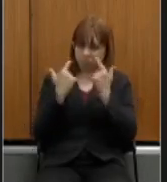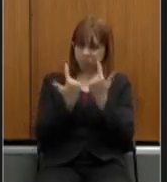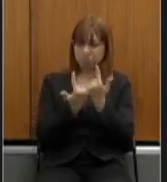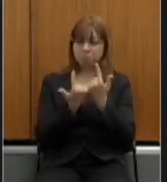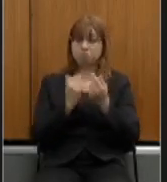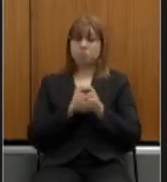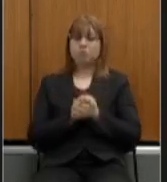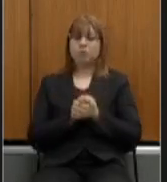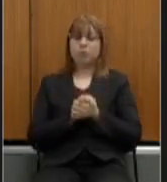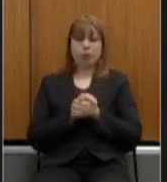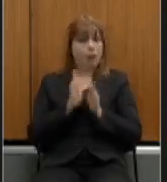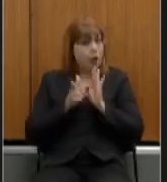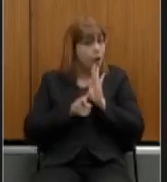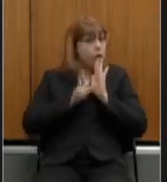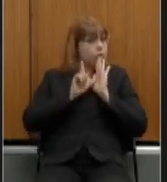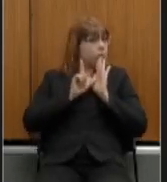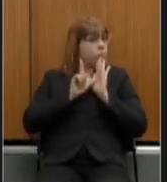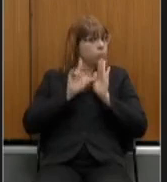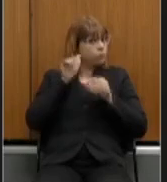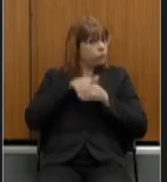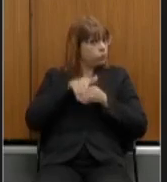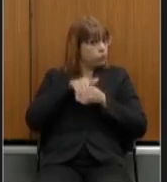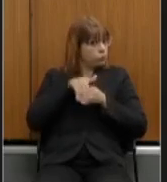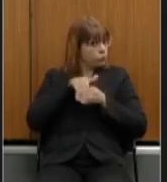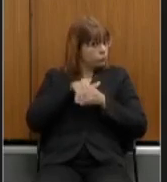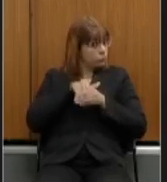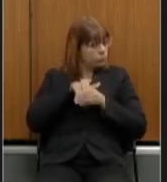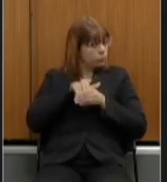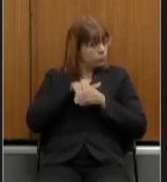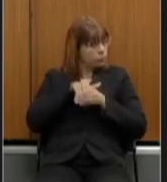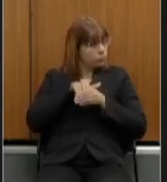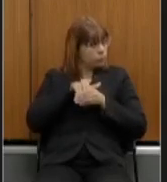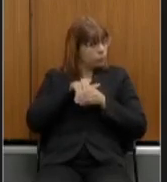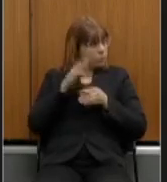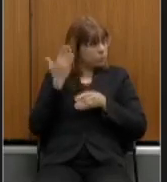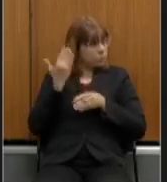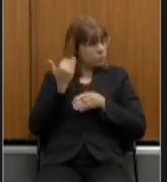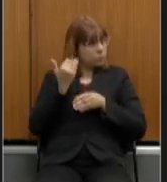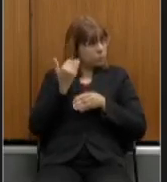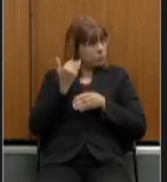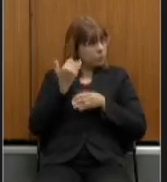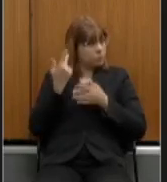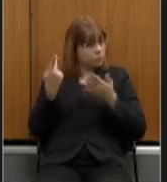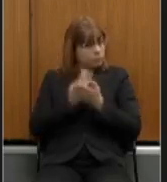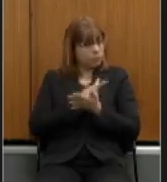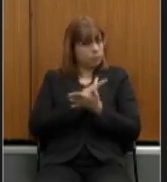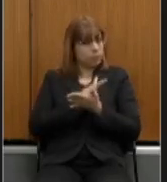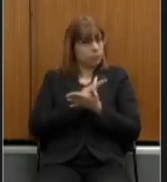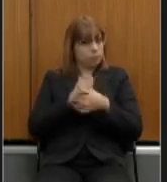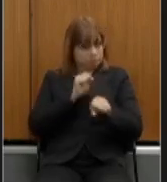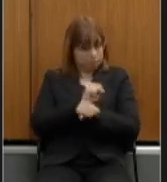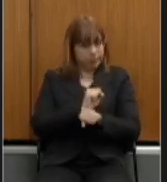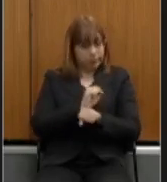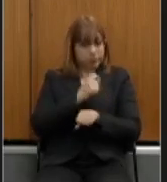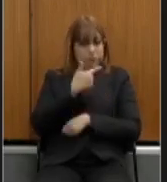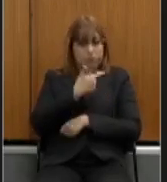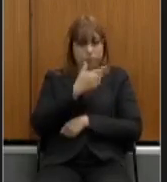antes de votarmos quase chegando ao recesso de 2020 ou seja no